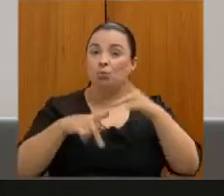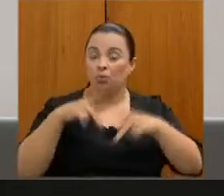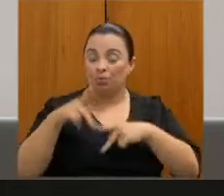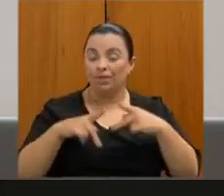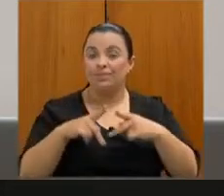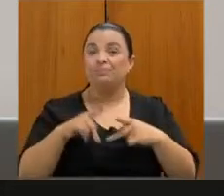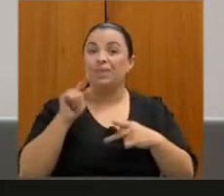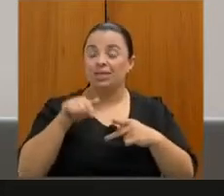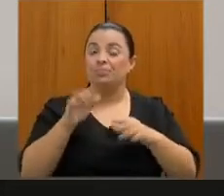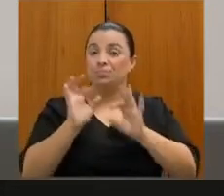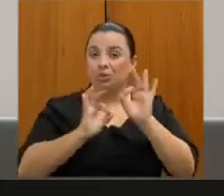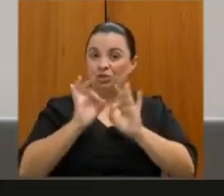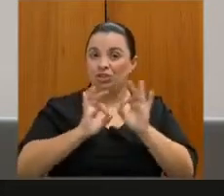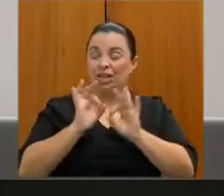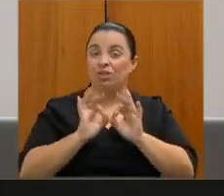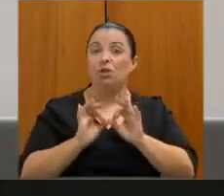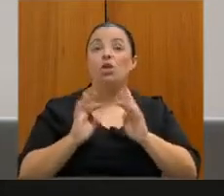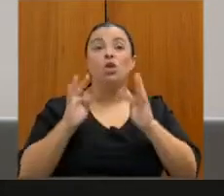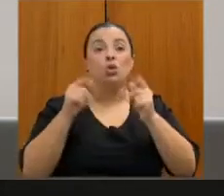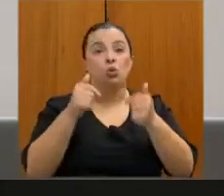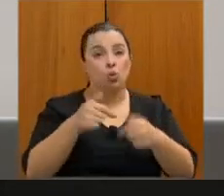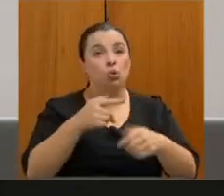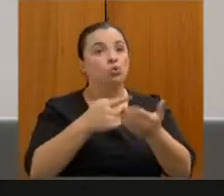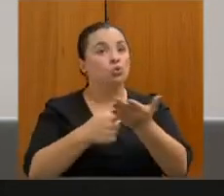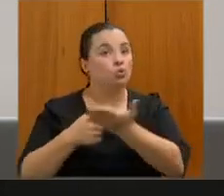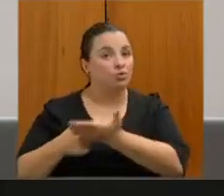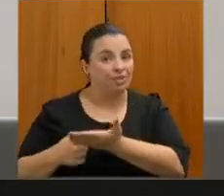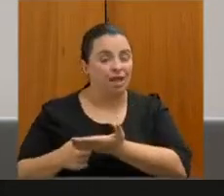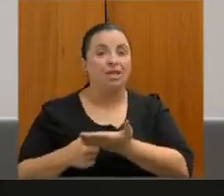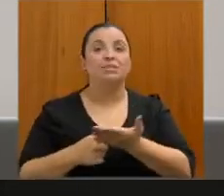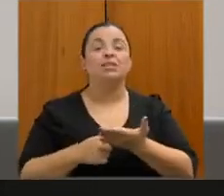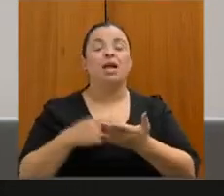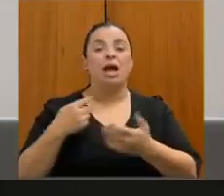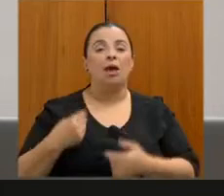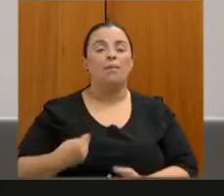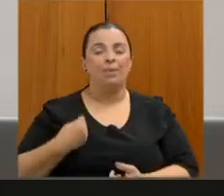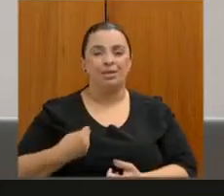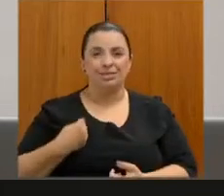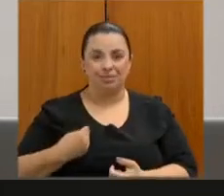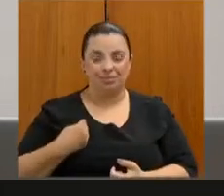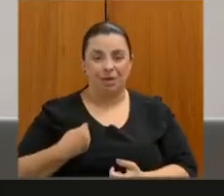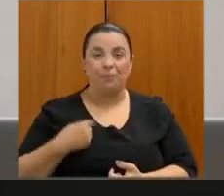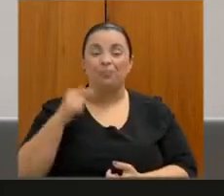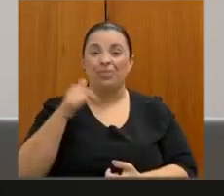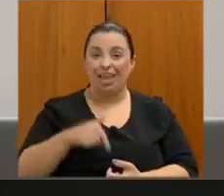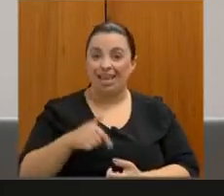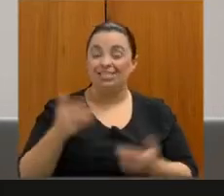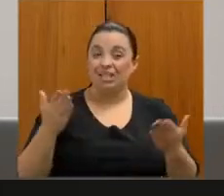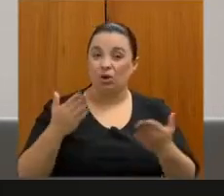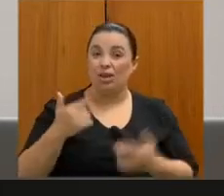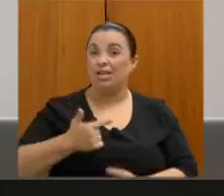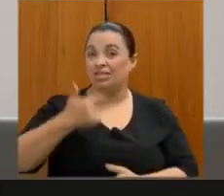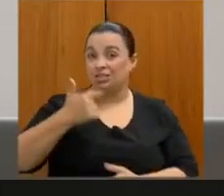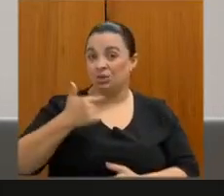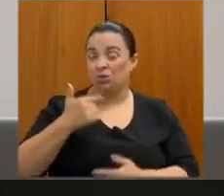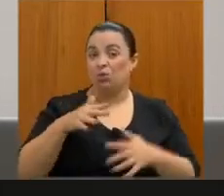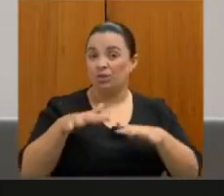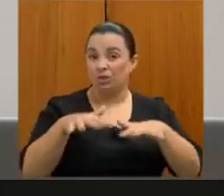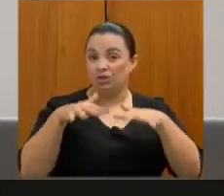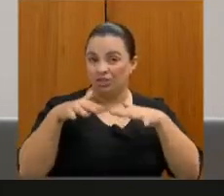já estão desde já todos convidados a participarem das nossas rodadas. Essa foi a segunda audiência